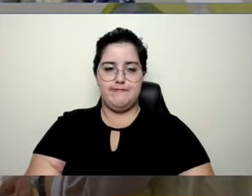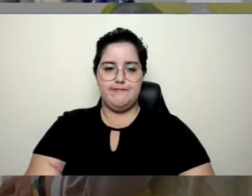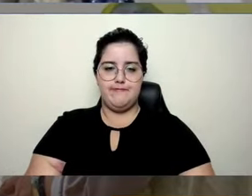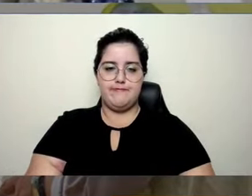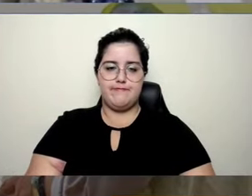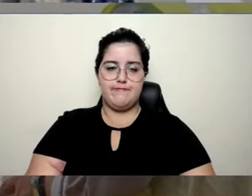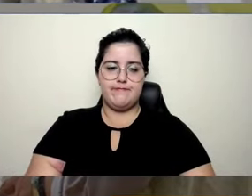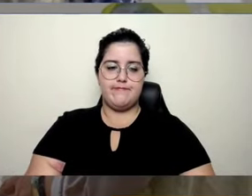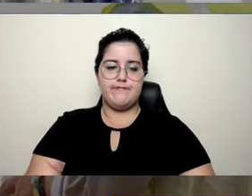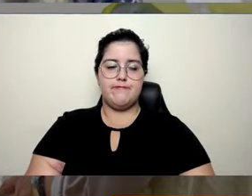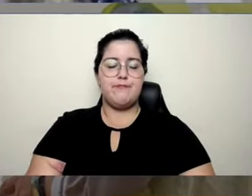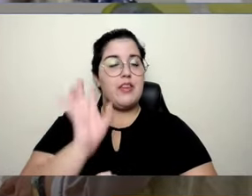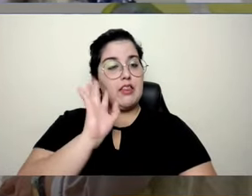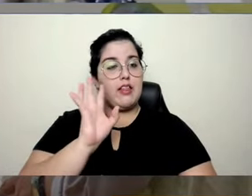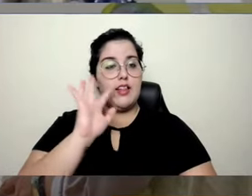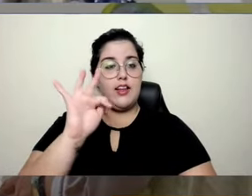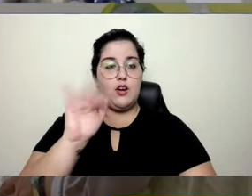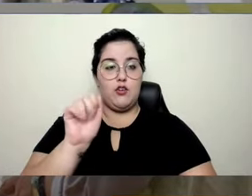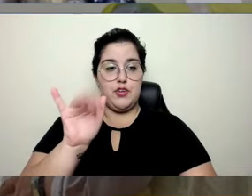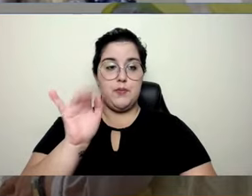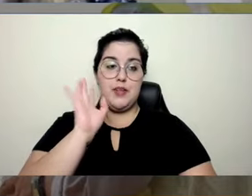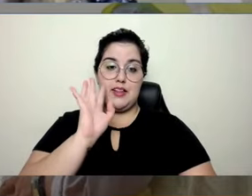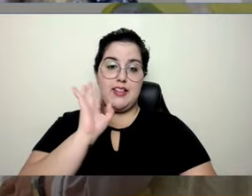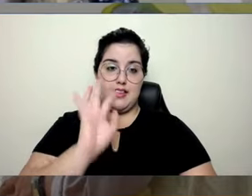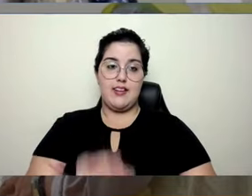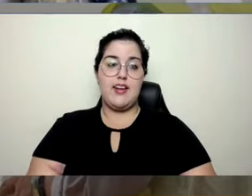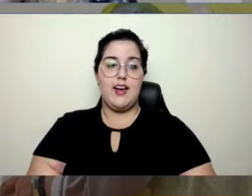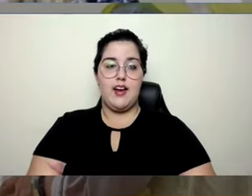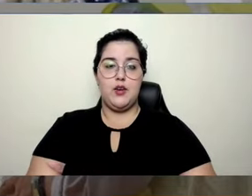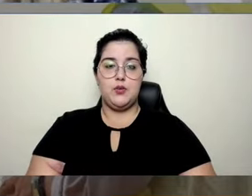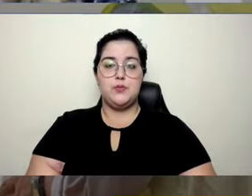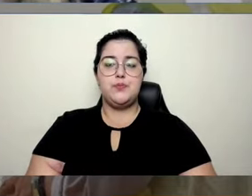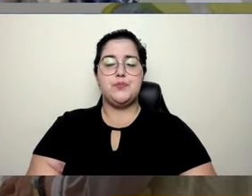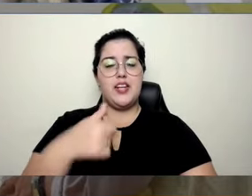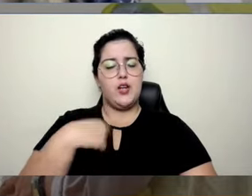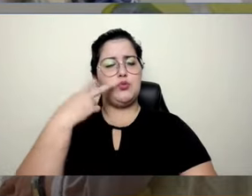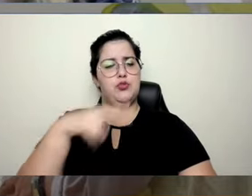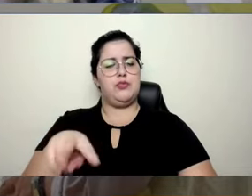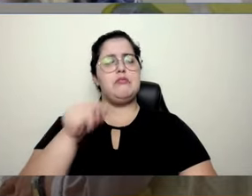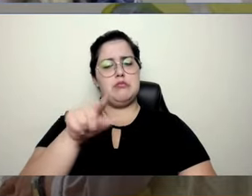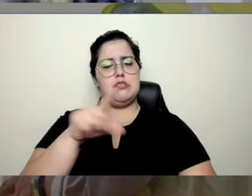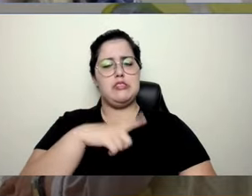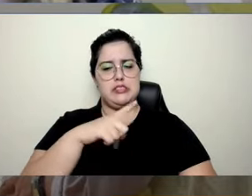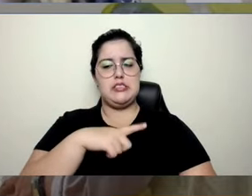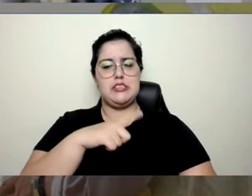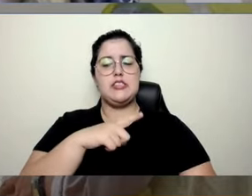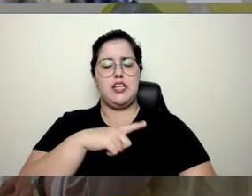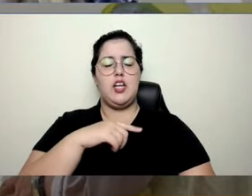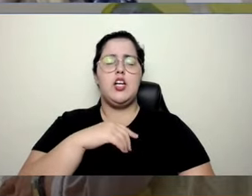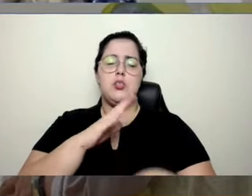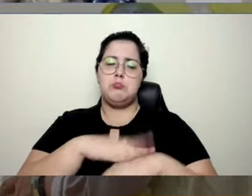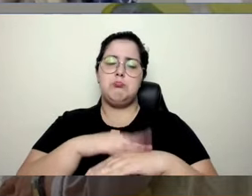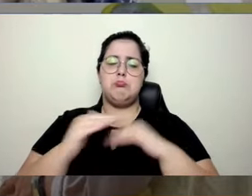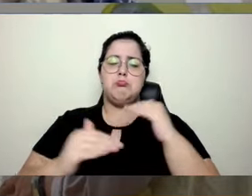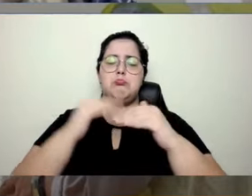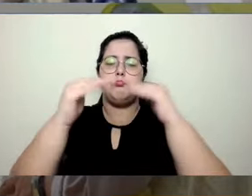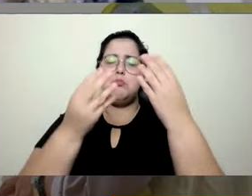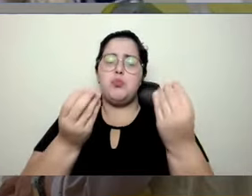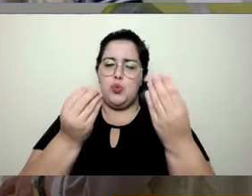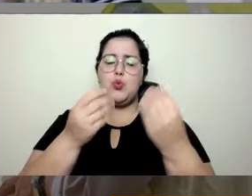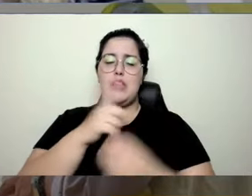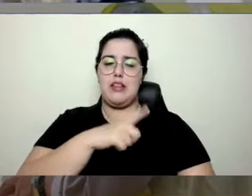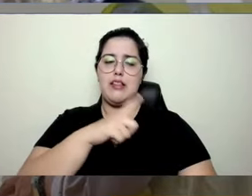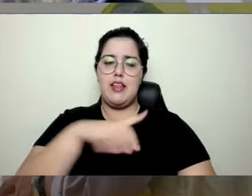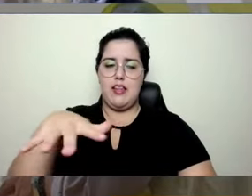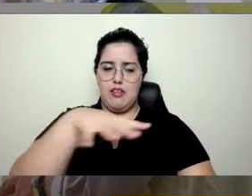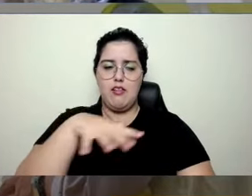Que legal, Fabi. E é uma coisa que vem crescendo muito, né? Eu tenho acompanhado diversas instituições de ensino,